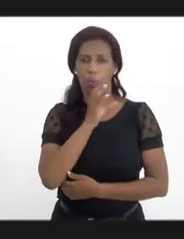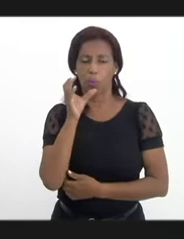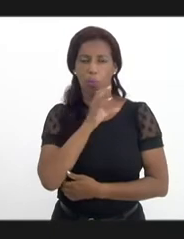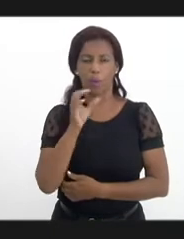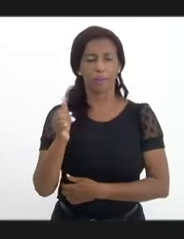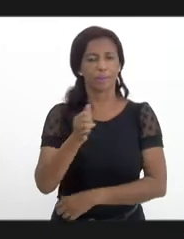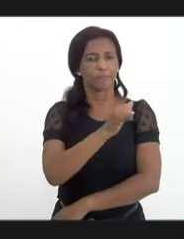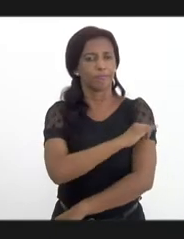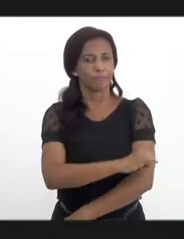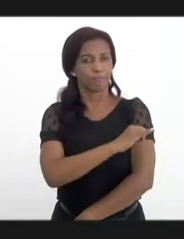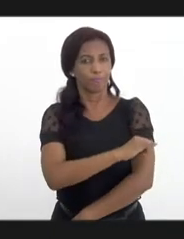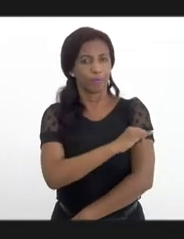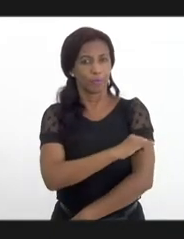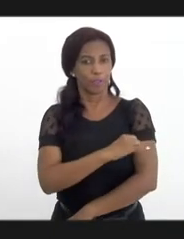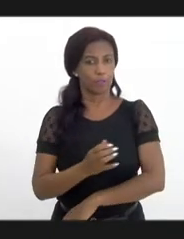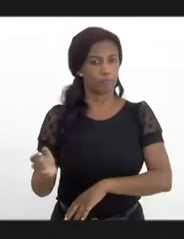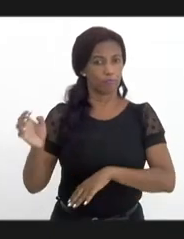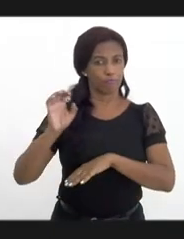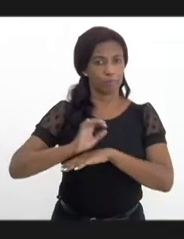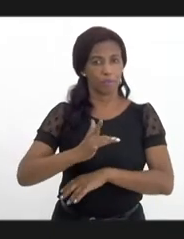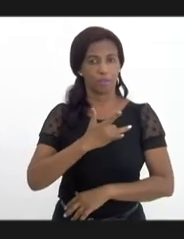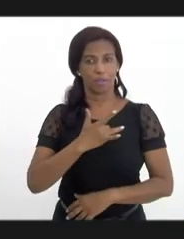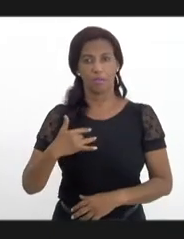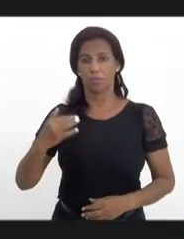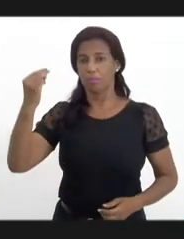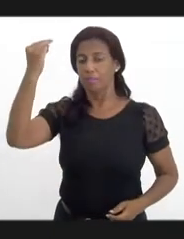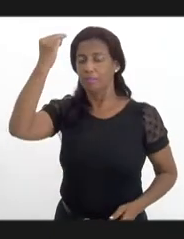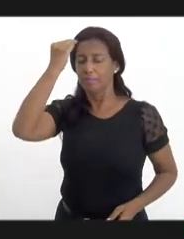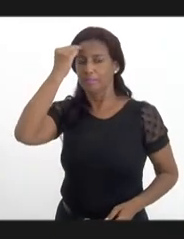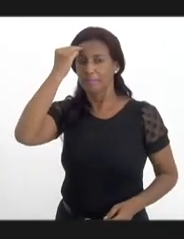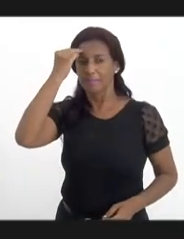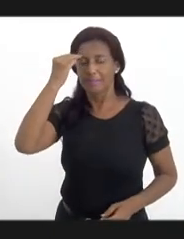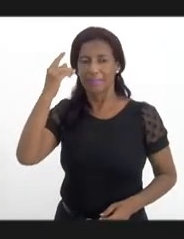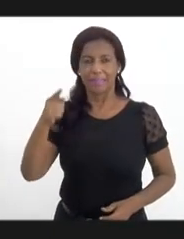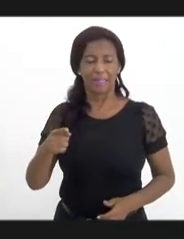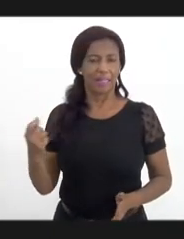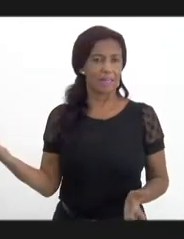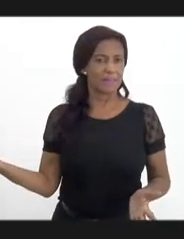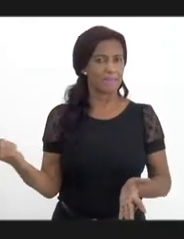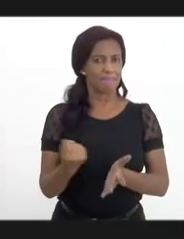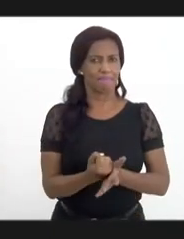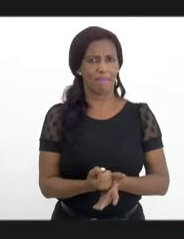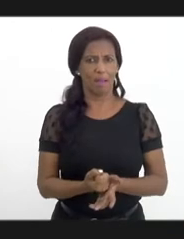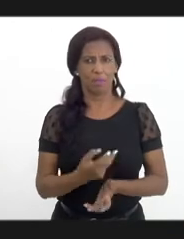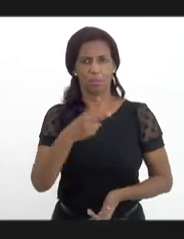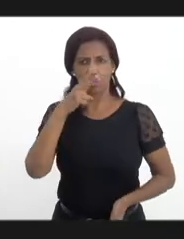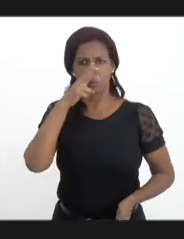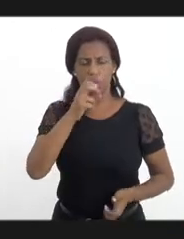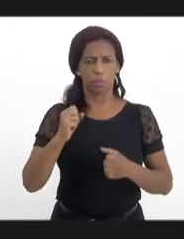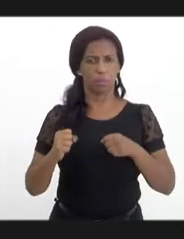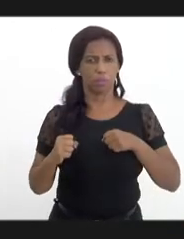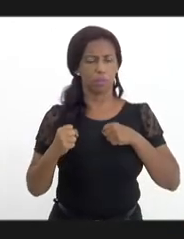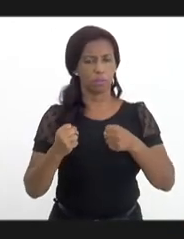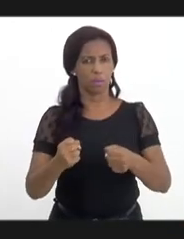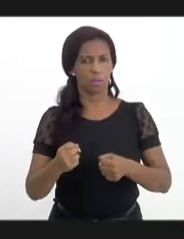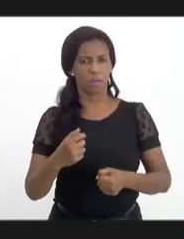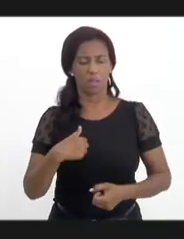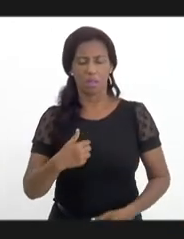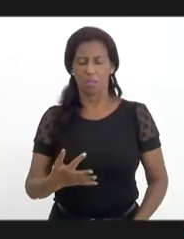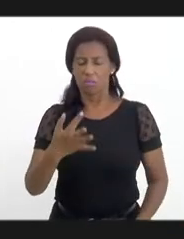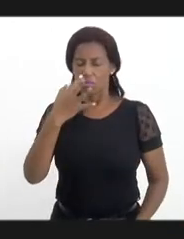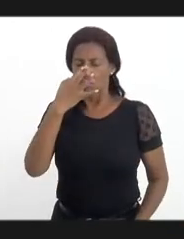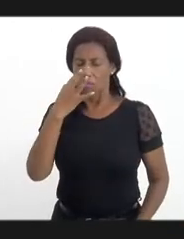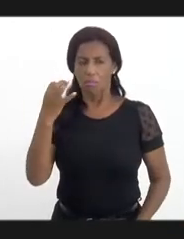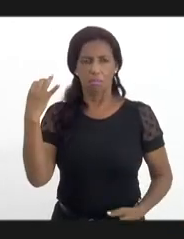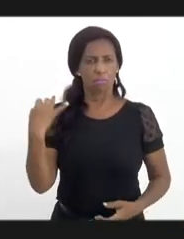do Rio de Janeiro, as emergências de saúde mental, elas sofreram o impacto disso. Estou de pleno